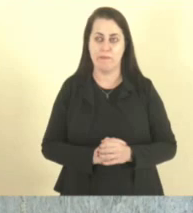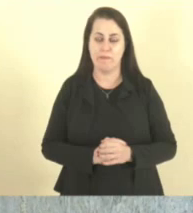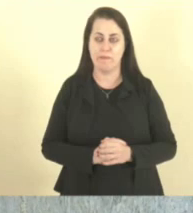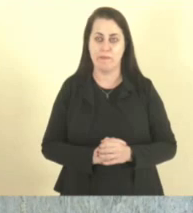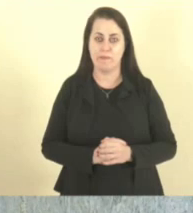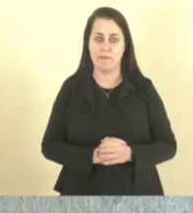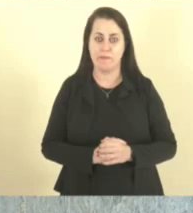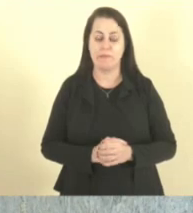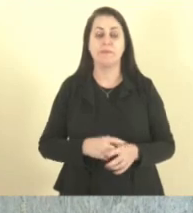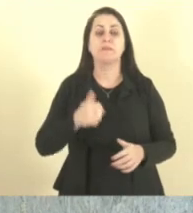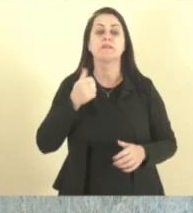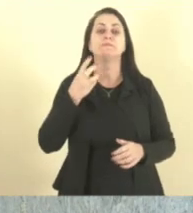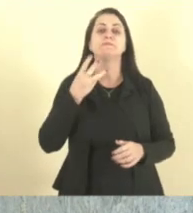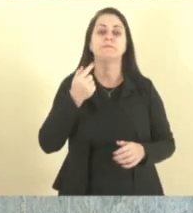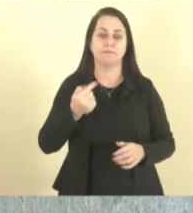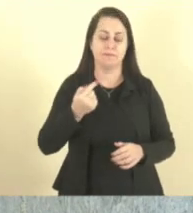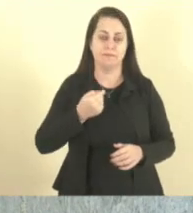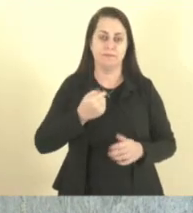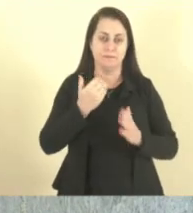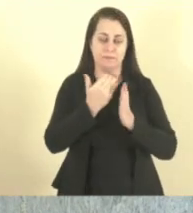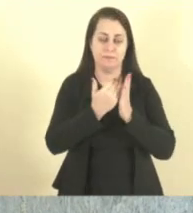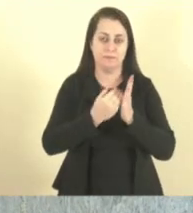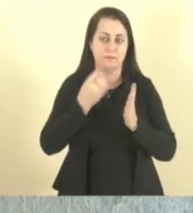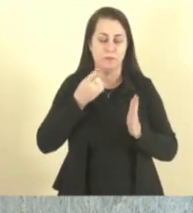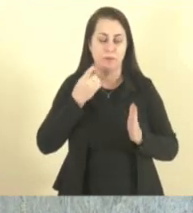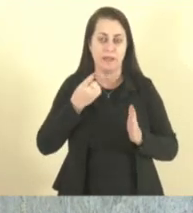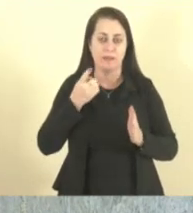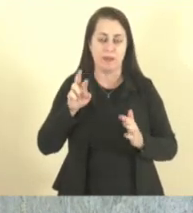Esse é o 137 da pauta, deputada Raquel.